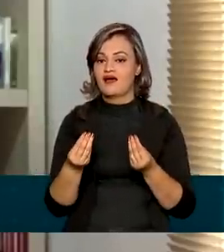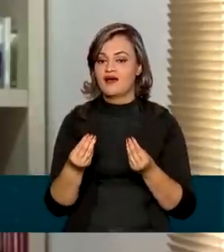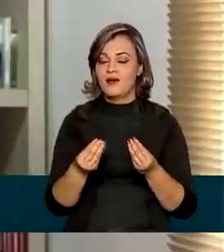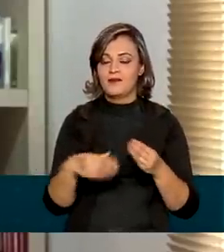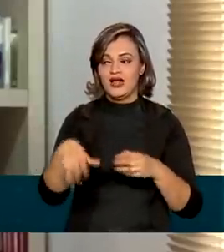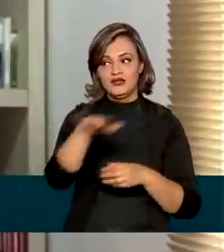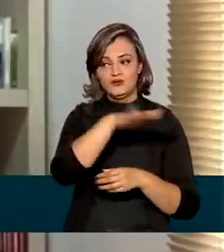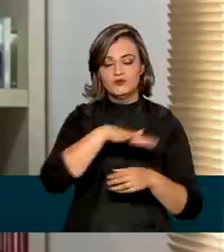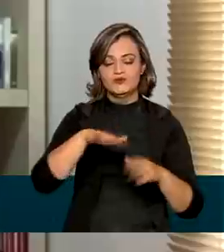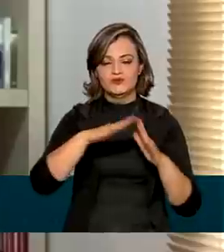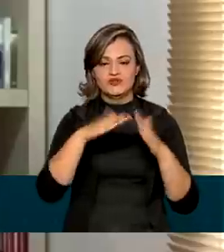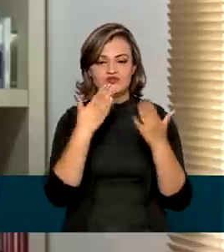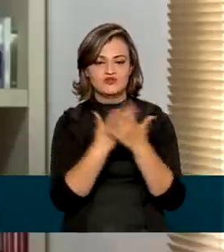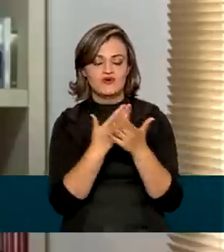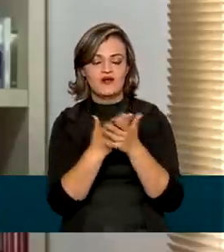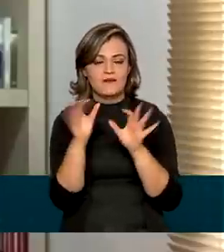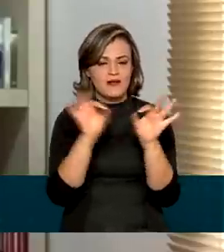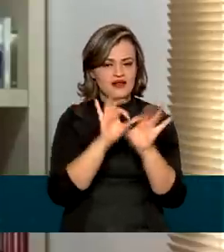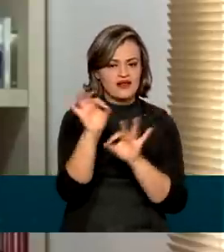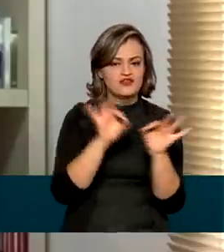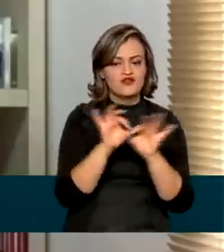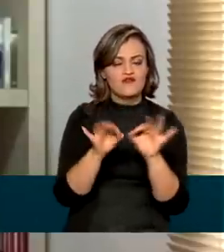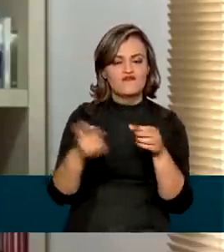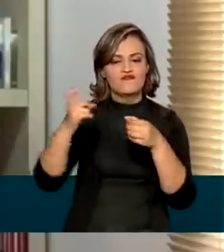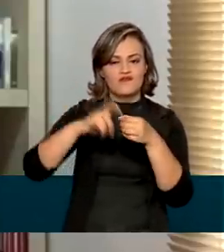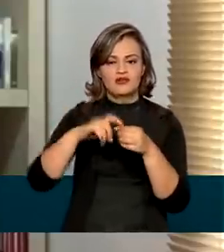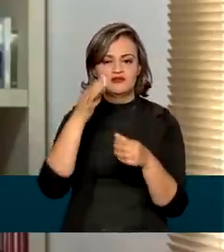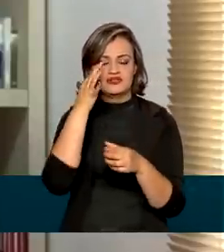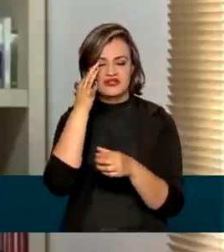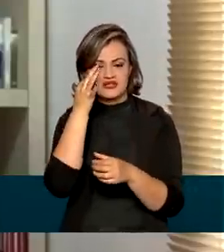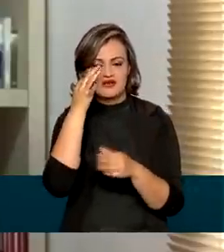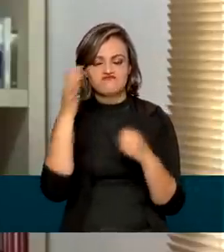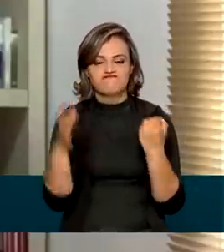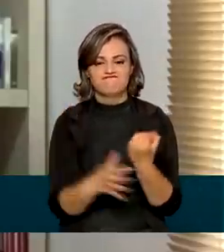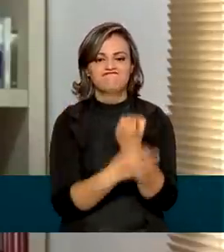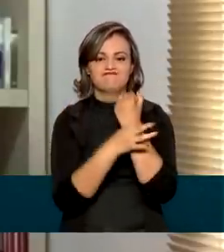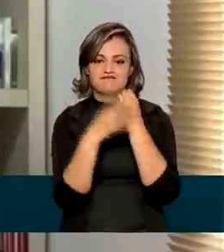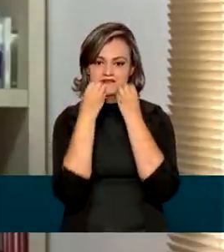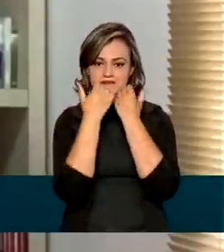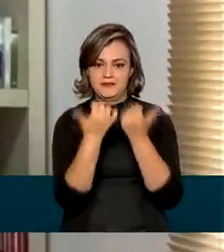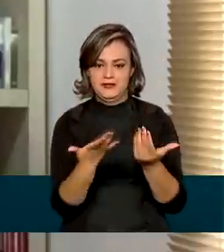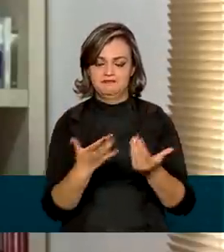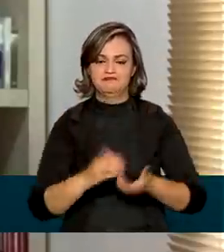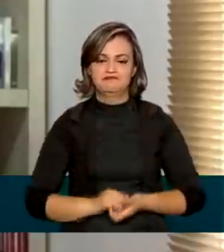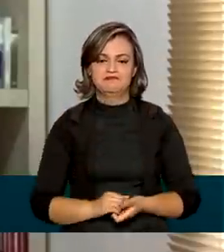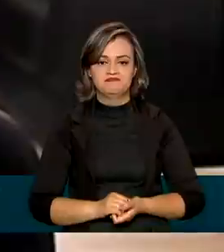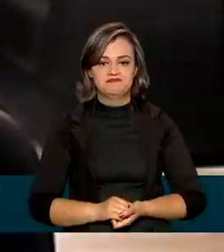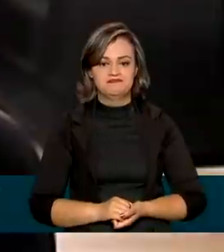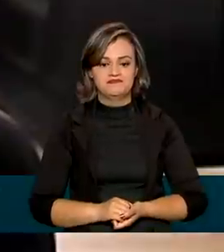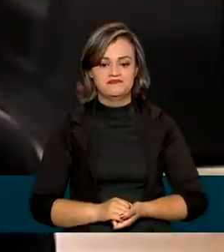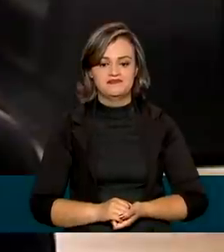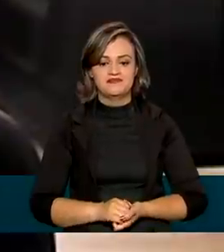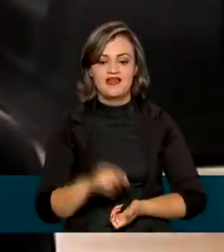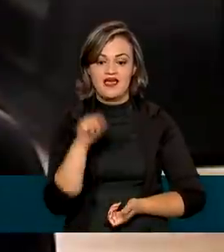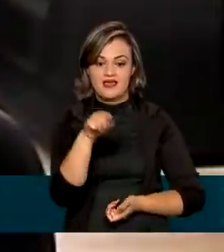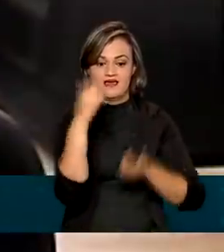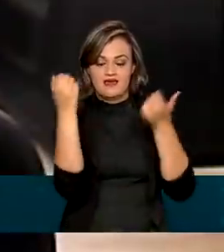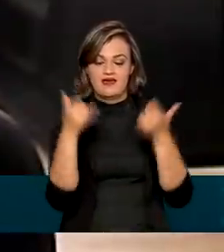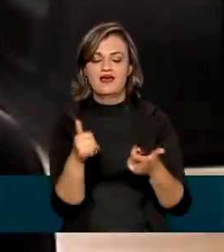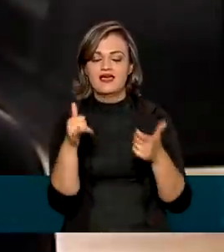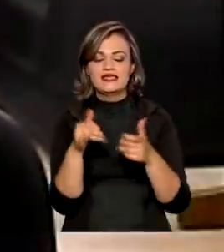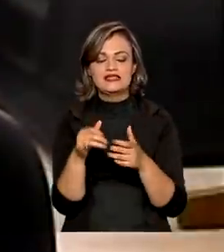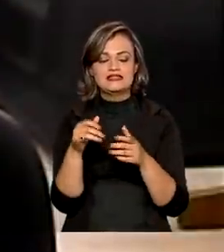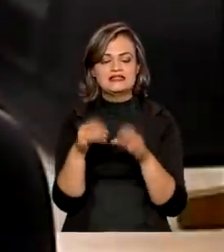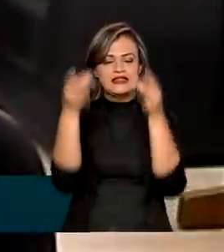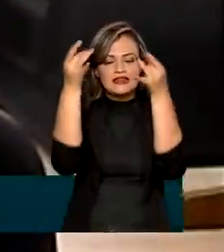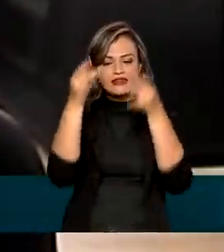redes de ensino possam planejar a melhor maneira de retomar as aulas presenciais. O guia entra num